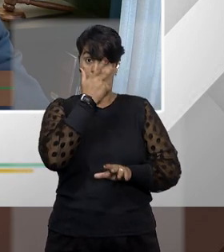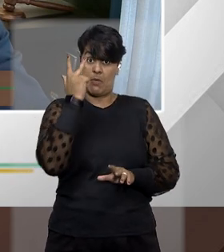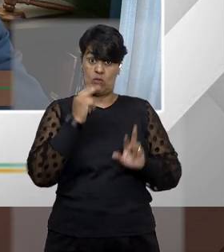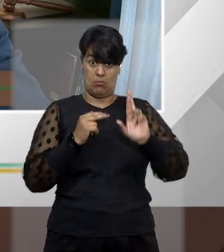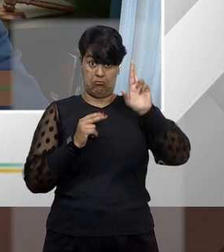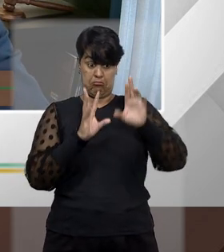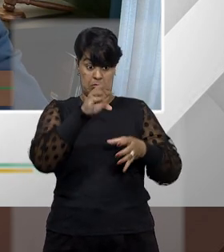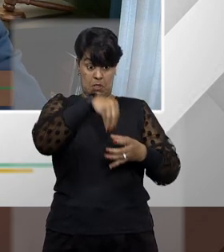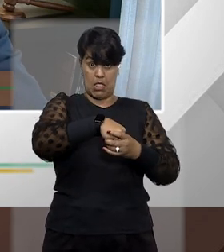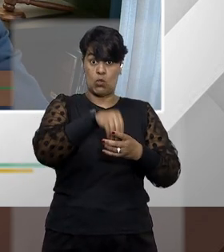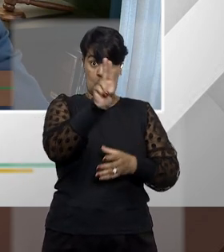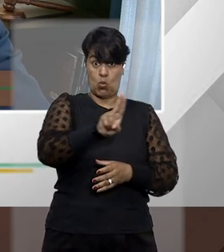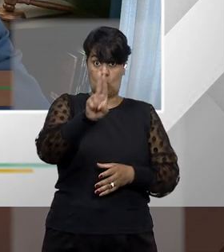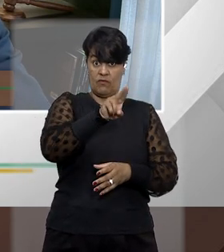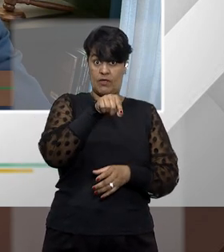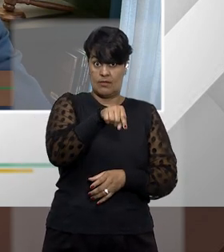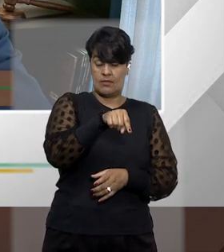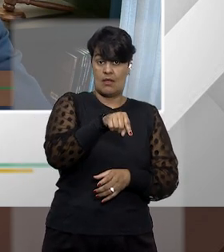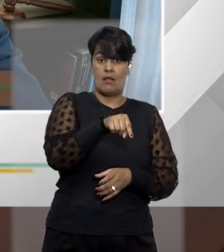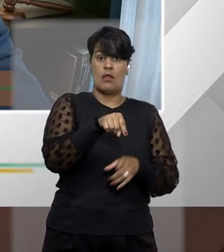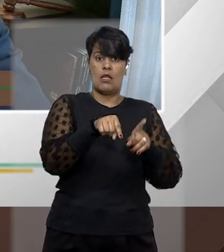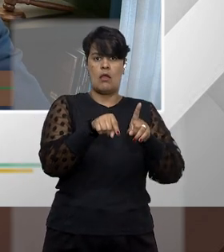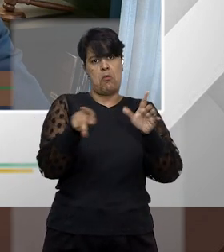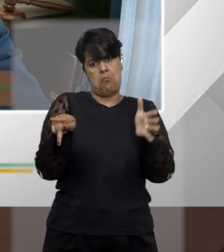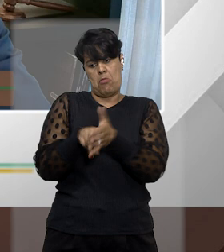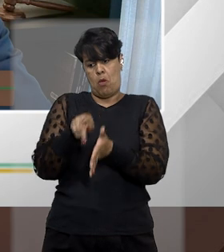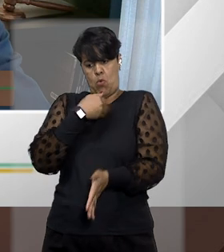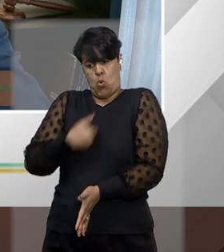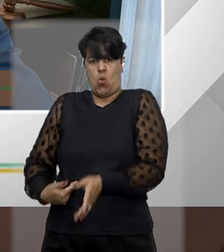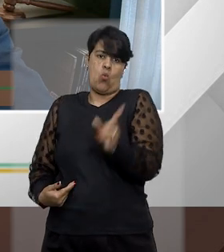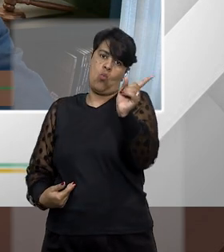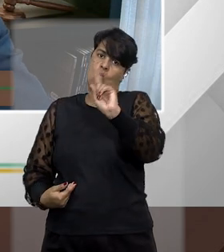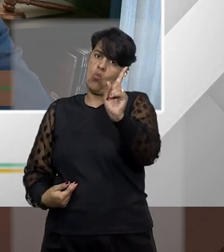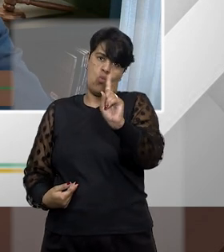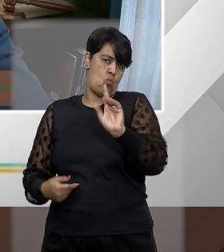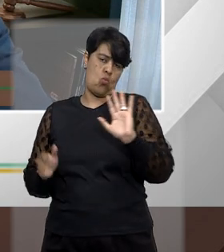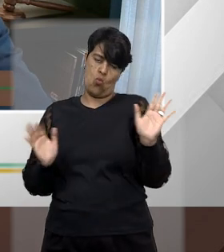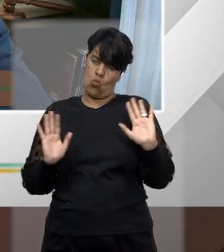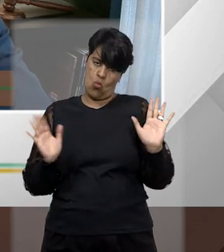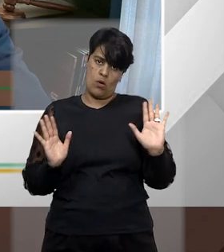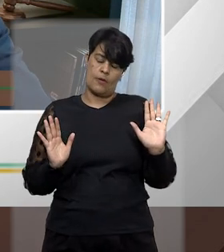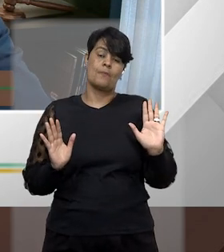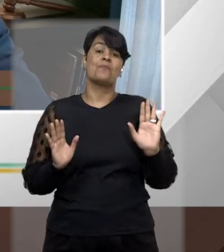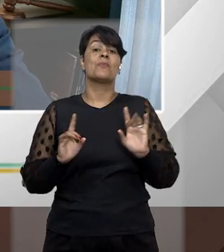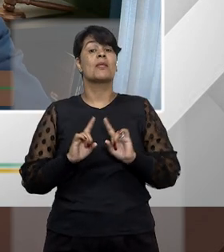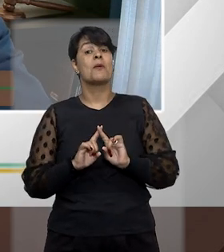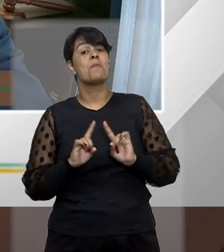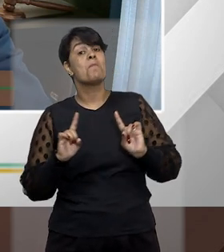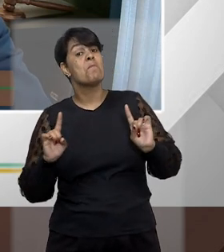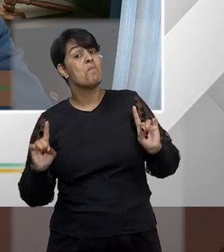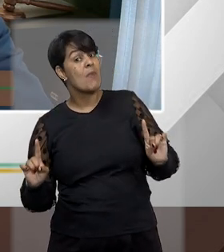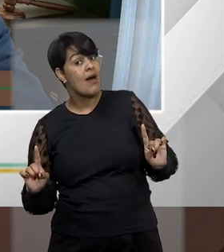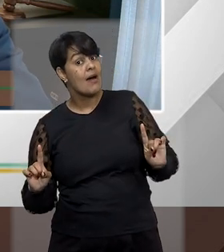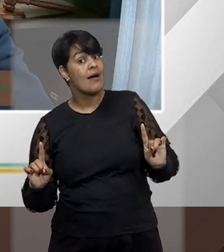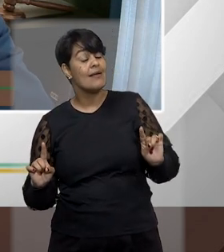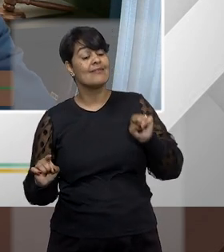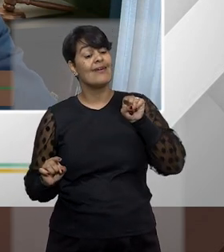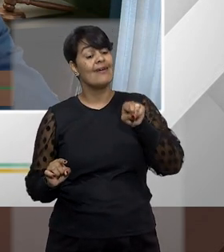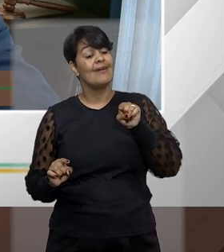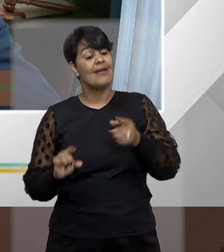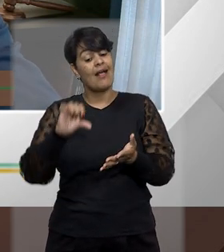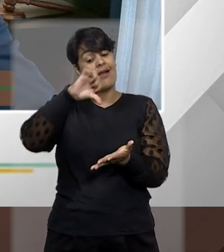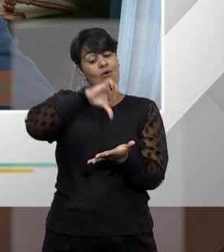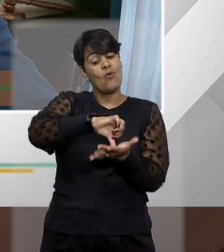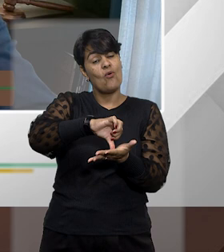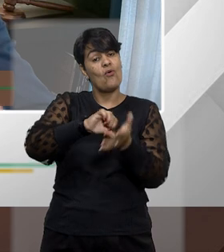particular, ele não é uma autoridade pública, porque ele não integra a administração pública. porém,